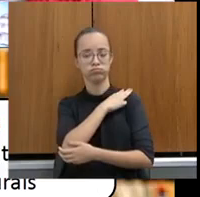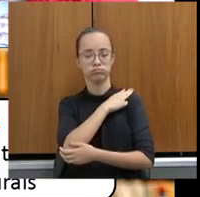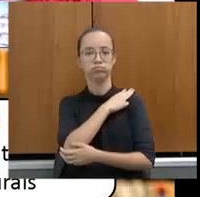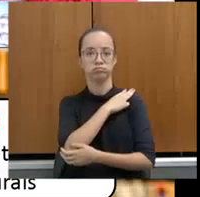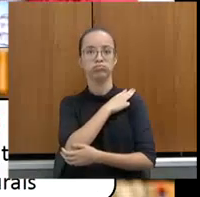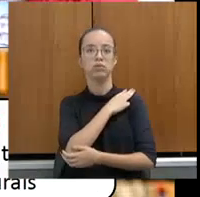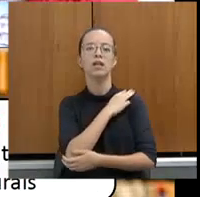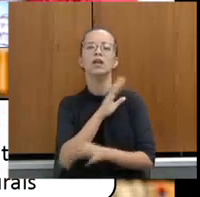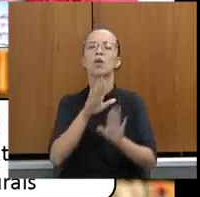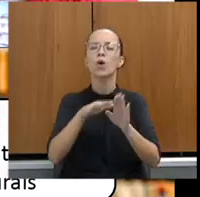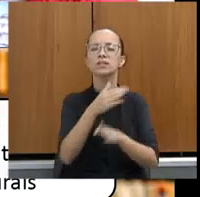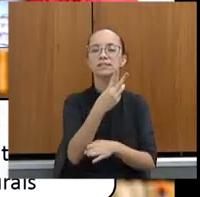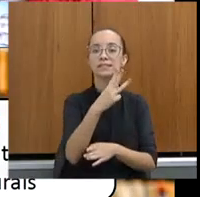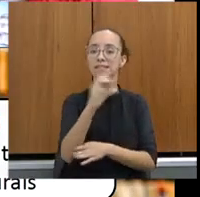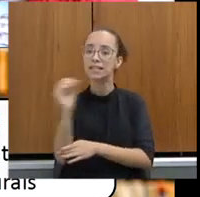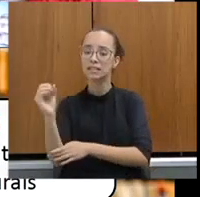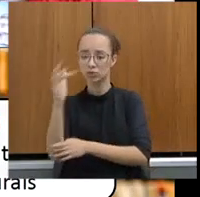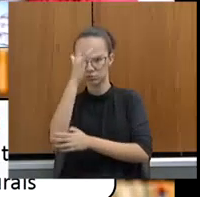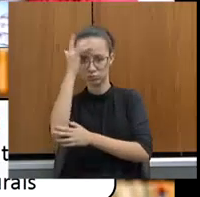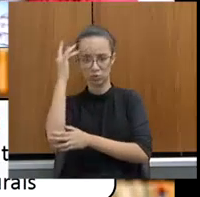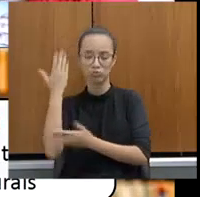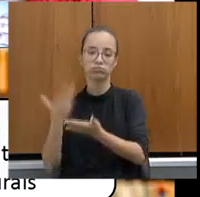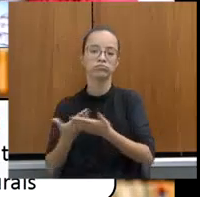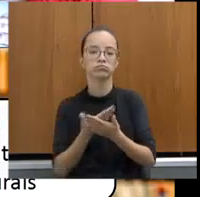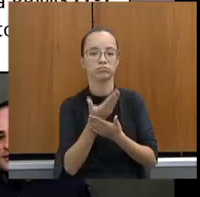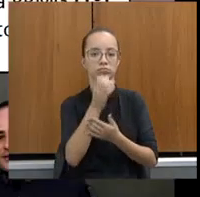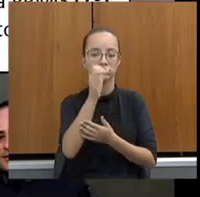fazendo curso superior. Pode passar.